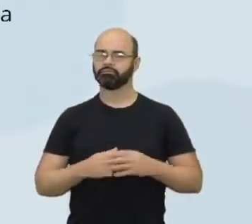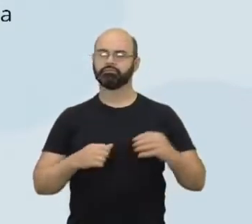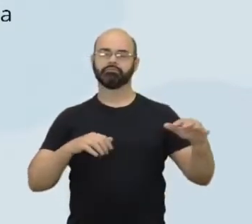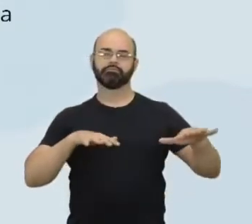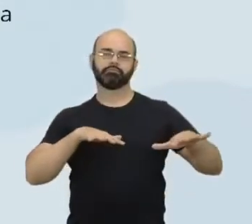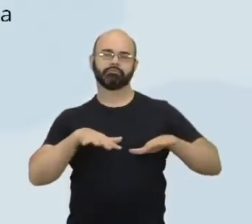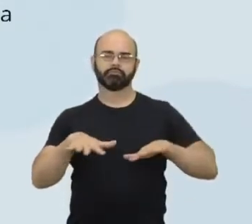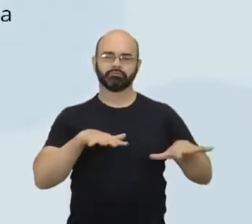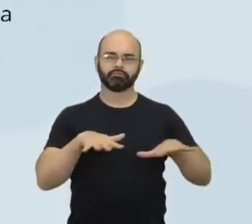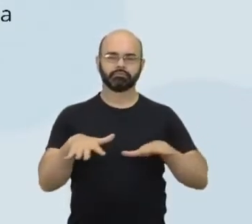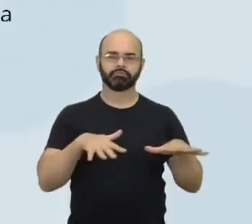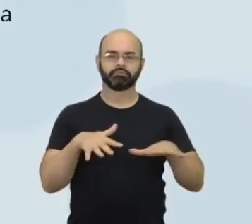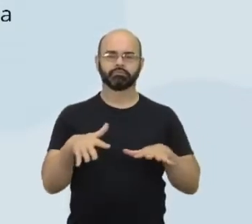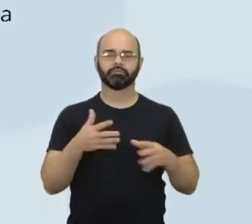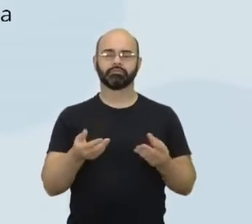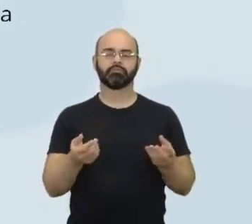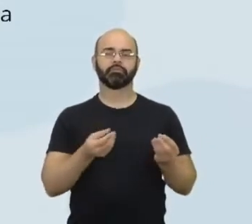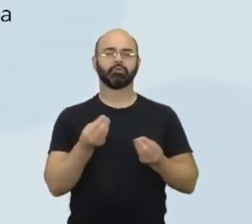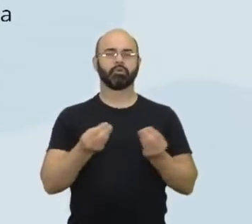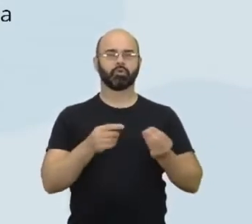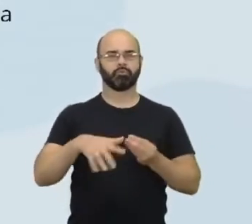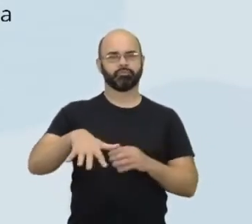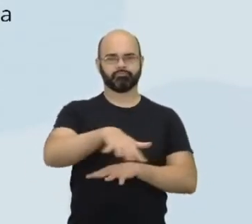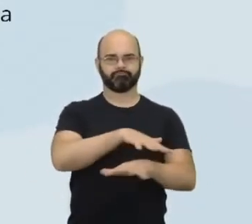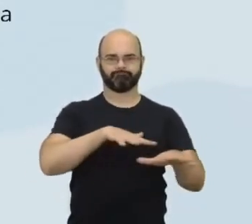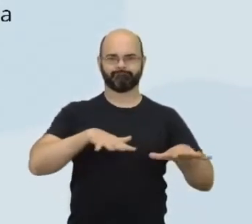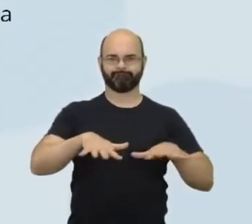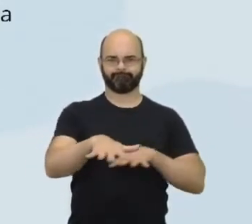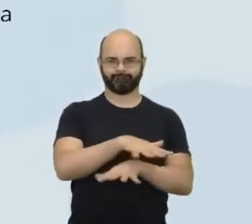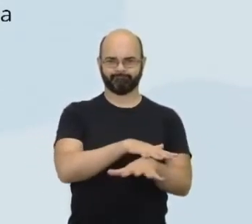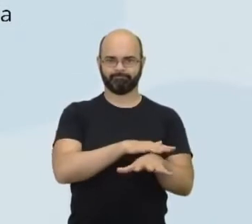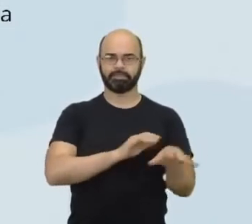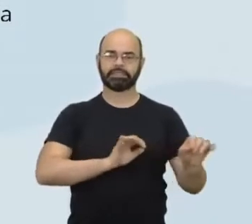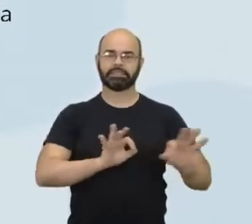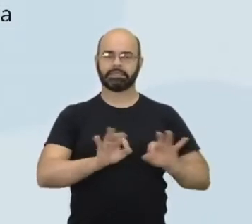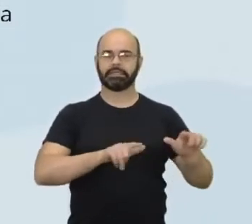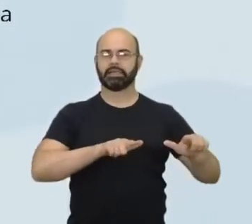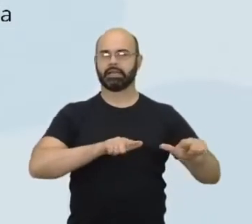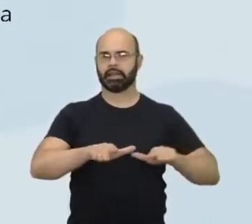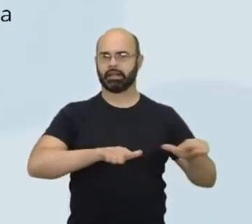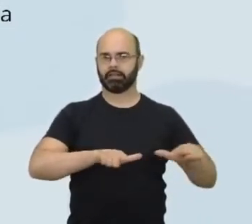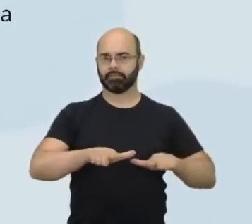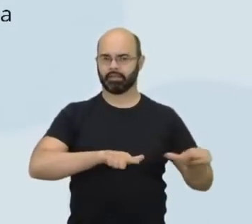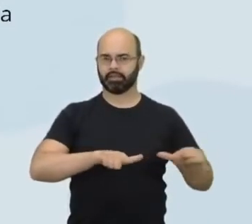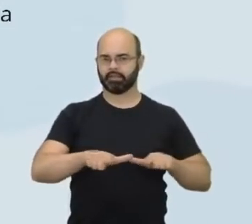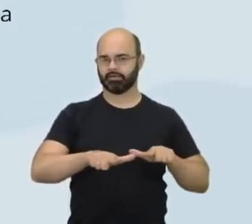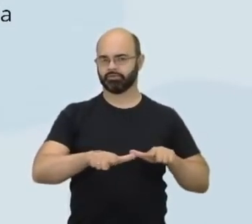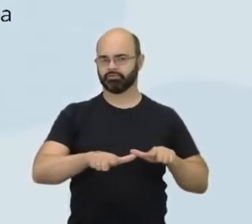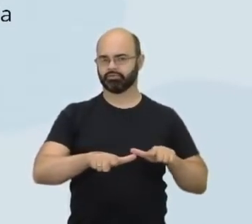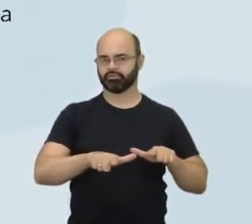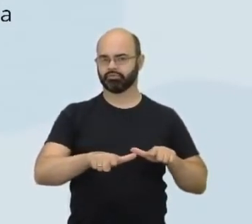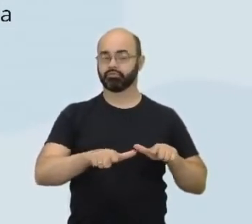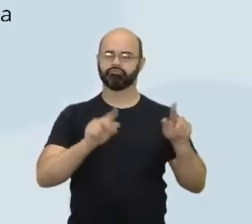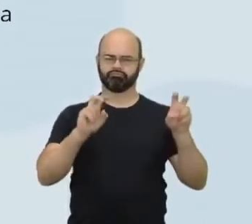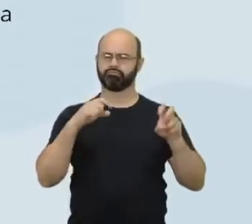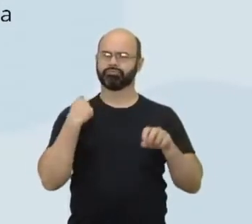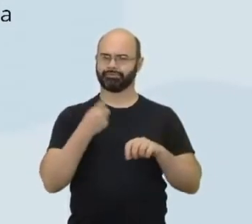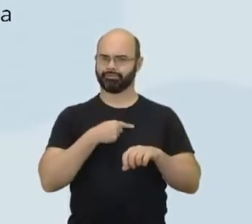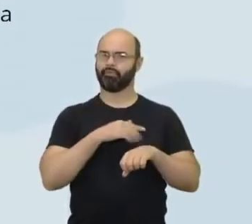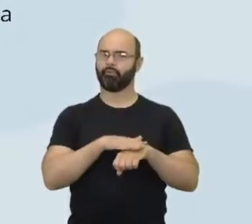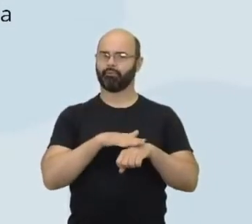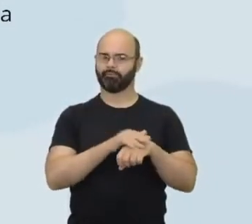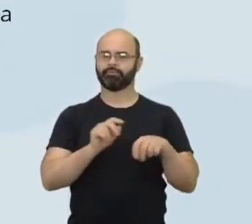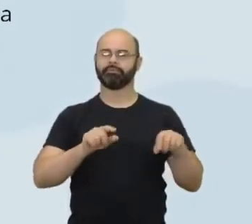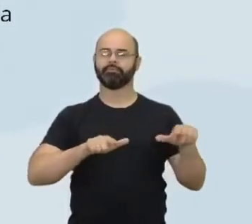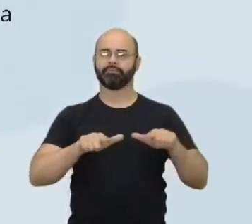abastecimento e as formas de organização do trabalho. A gente tem falado muito disso, né? Da